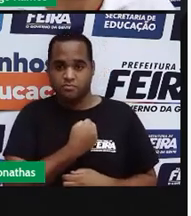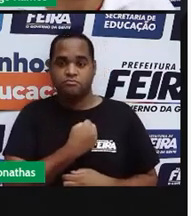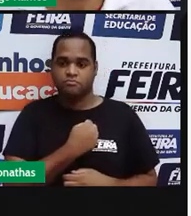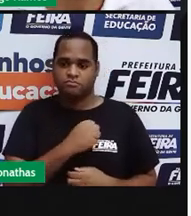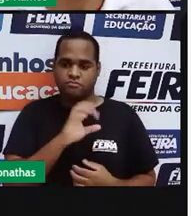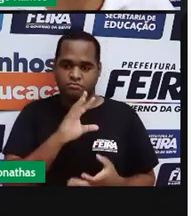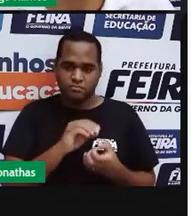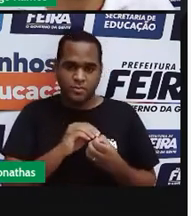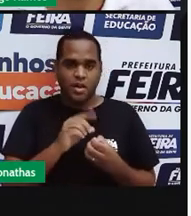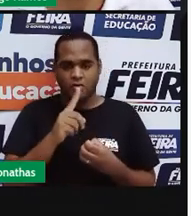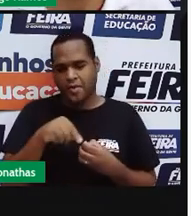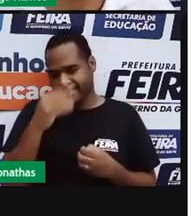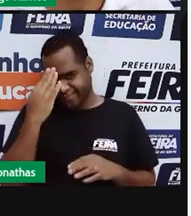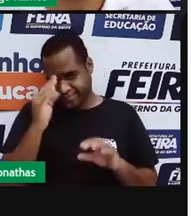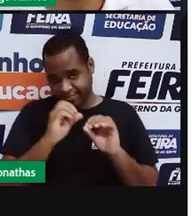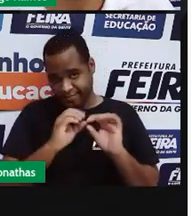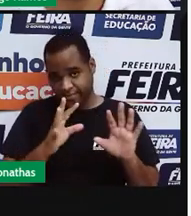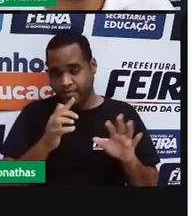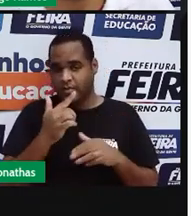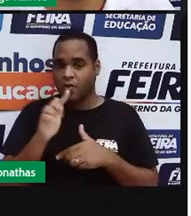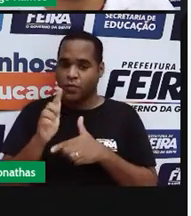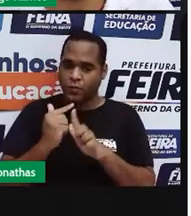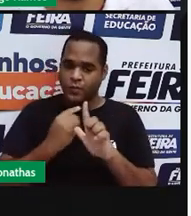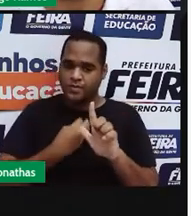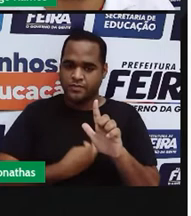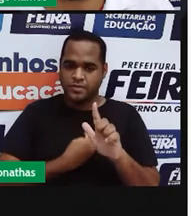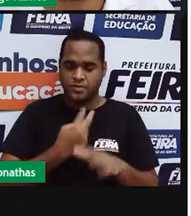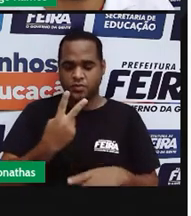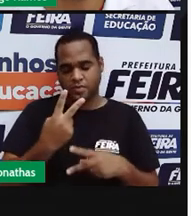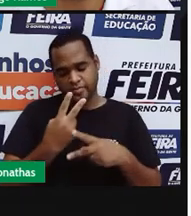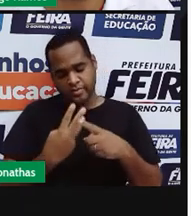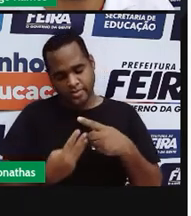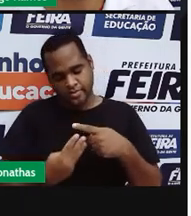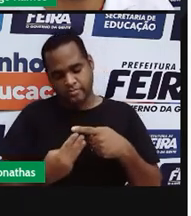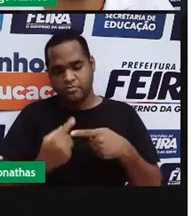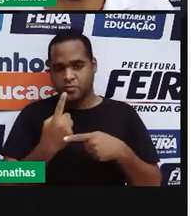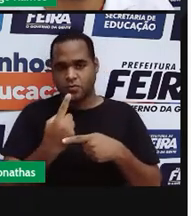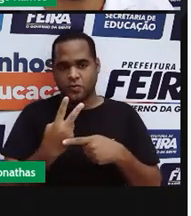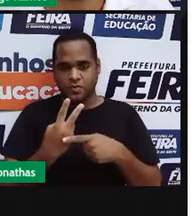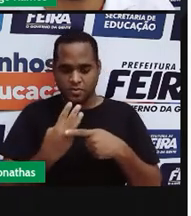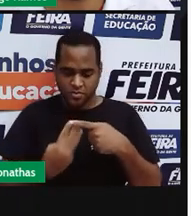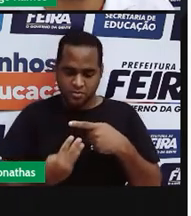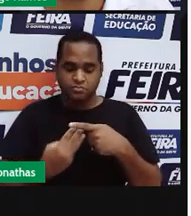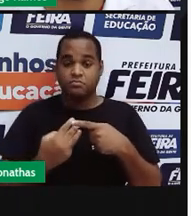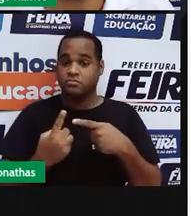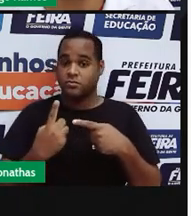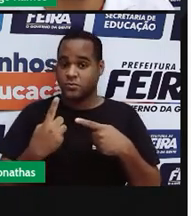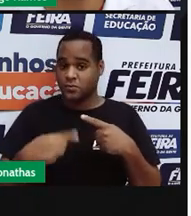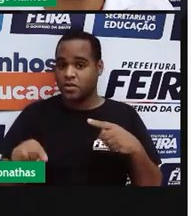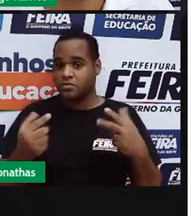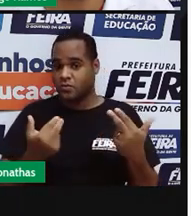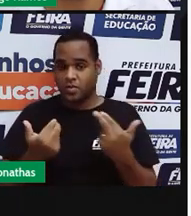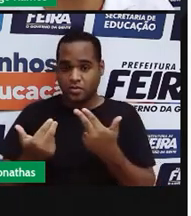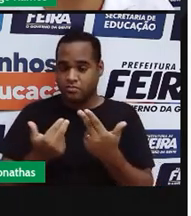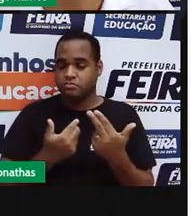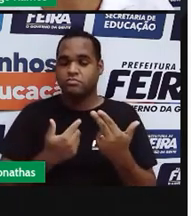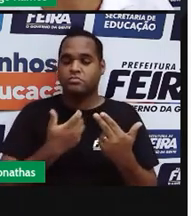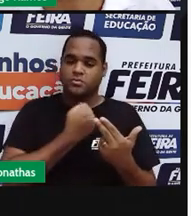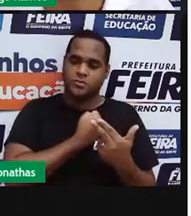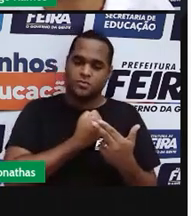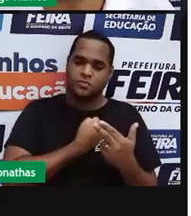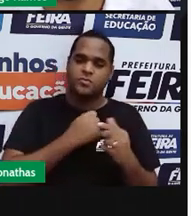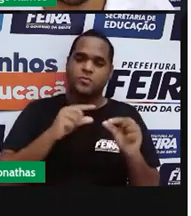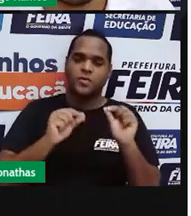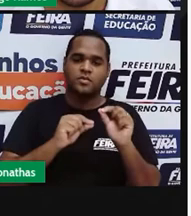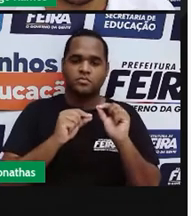então na fração ali agora dois terços vou fazer da mesma forma eu vou pegar o número de cima